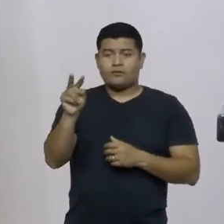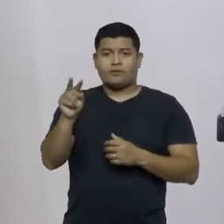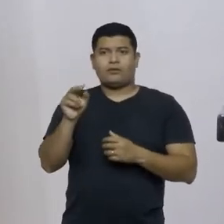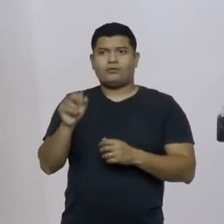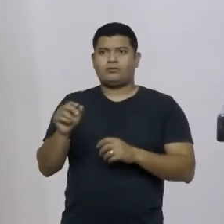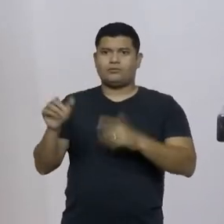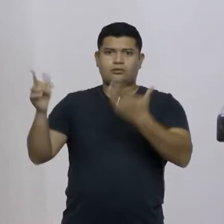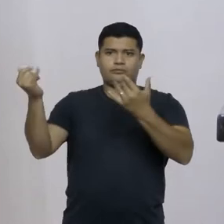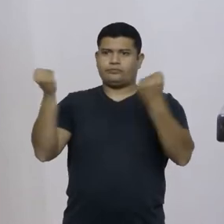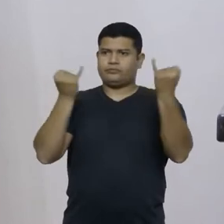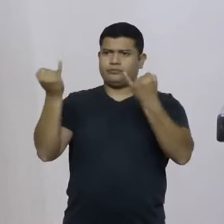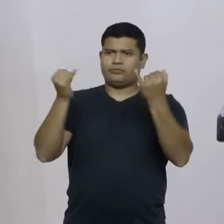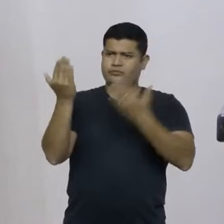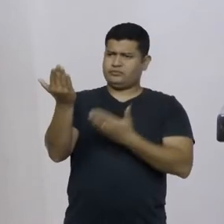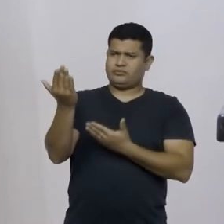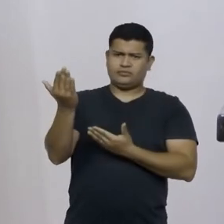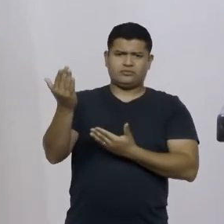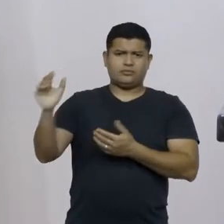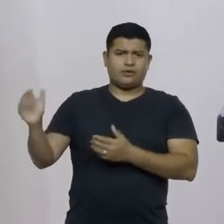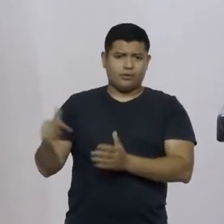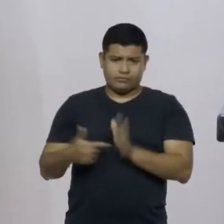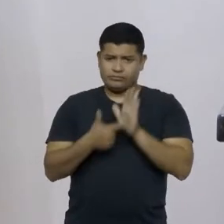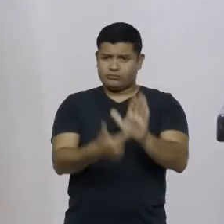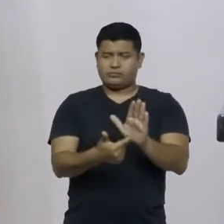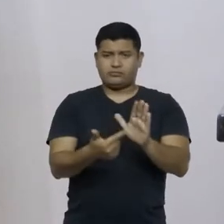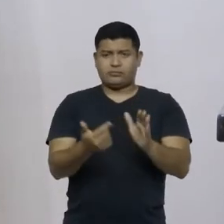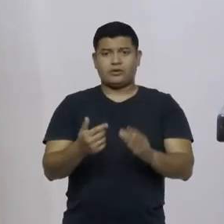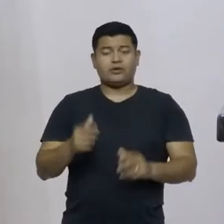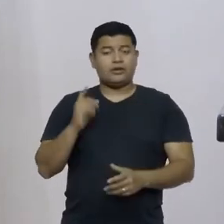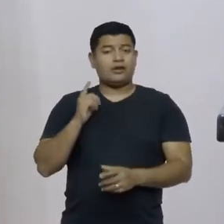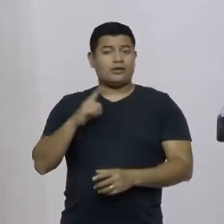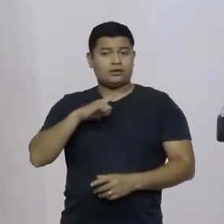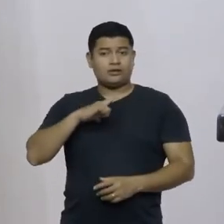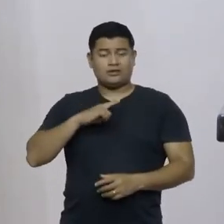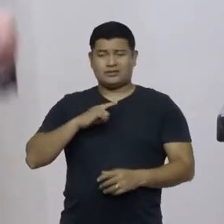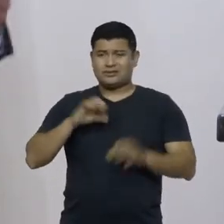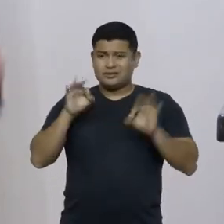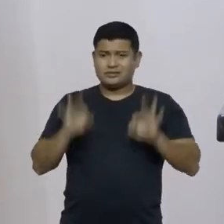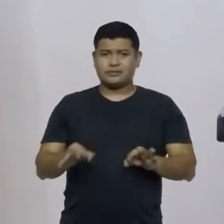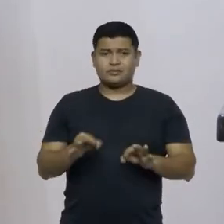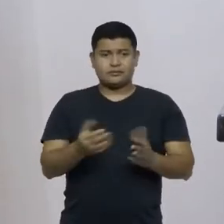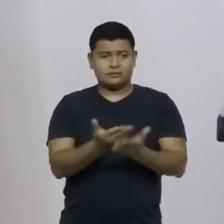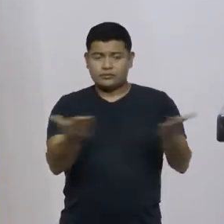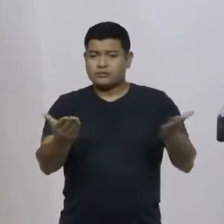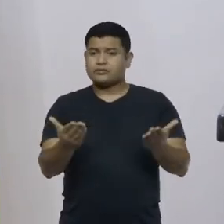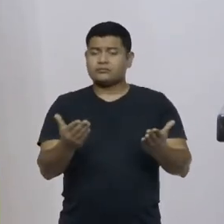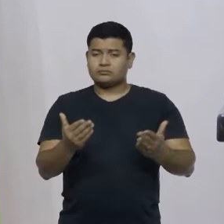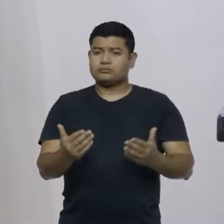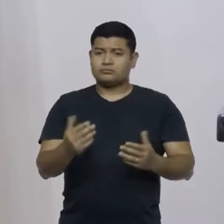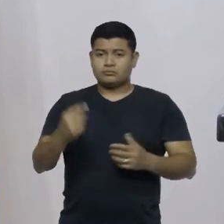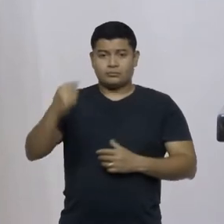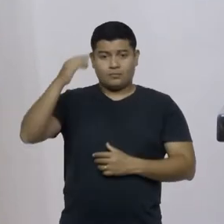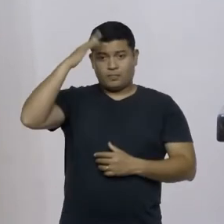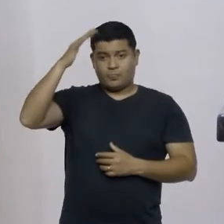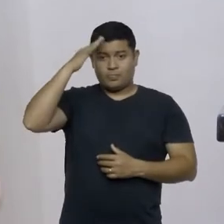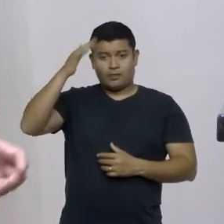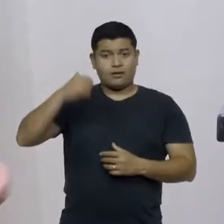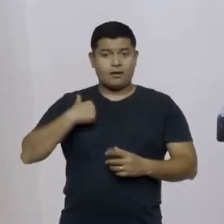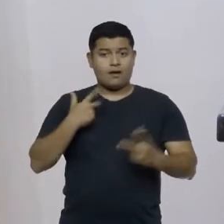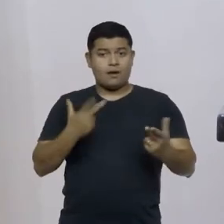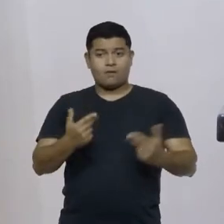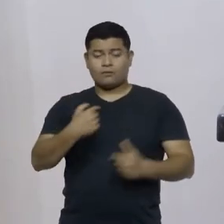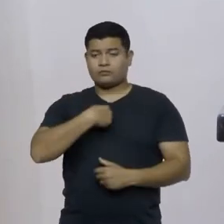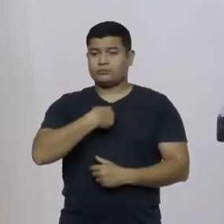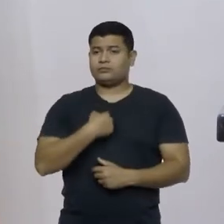colegas porque eu tenho certeza que muitos daqui compartilham desse mesmo sentimento de estranheza ao ver uma notícia dessa. É muito